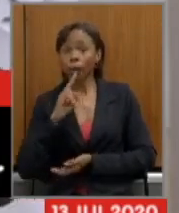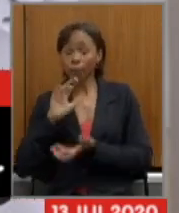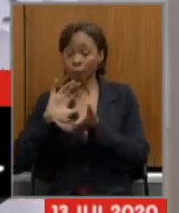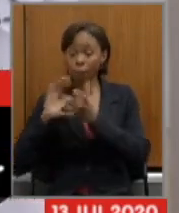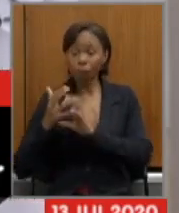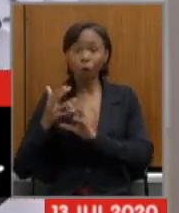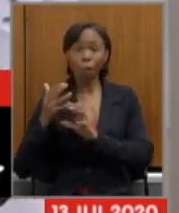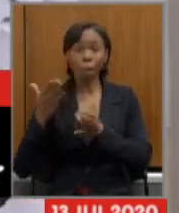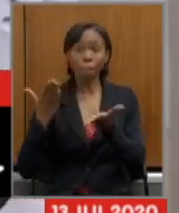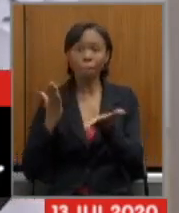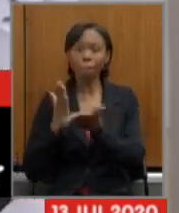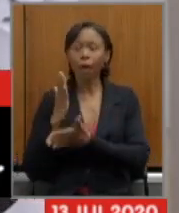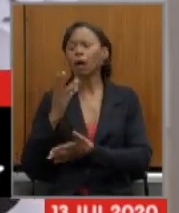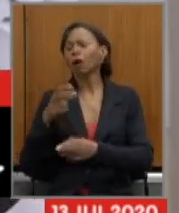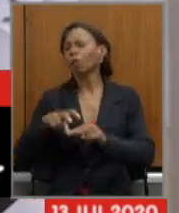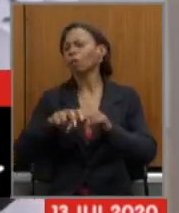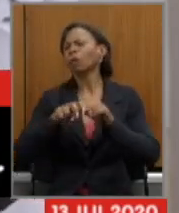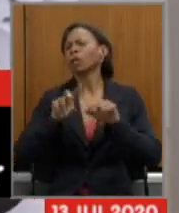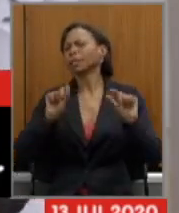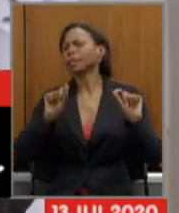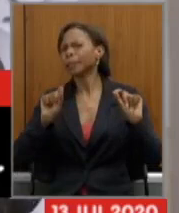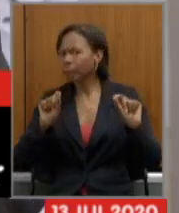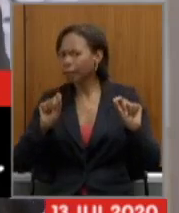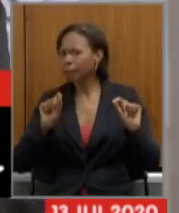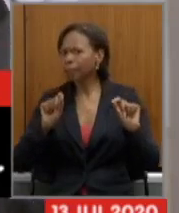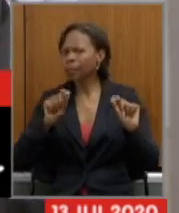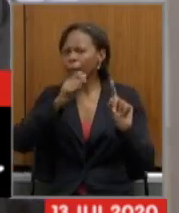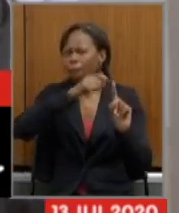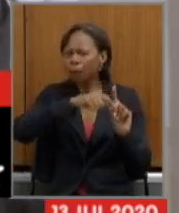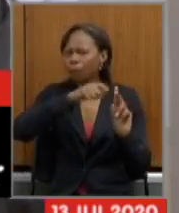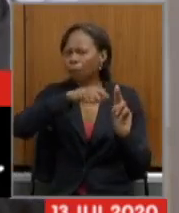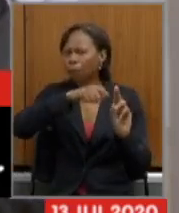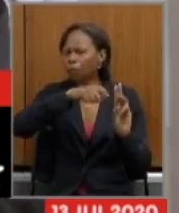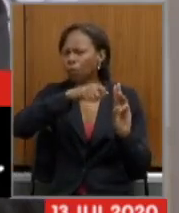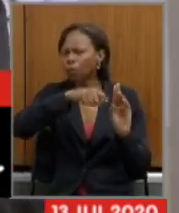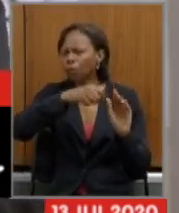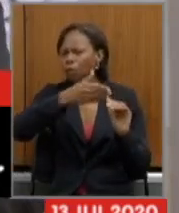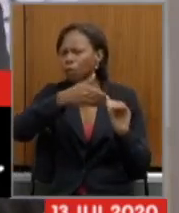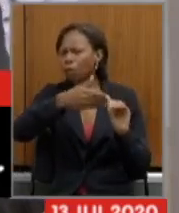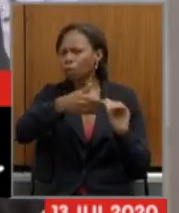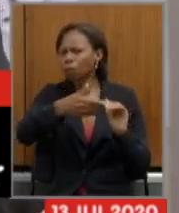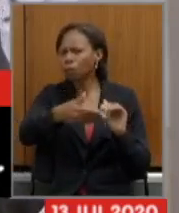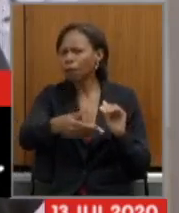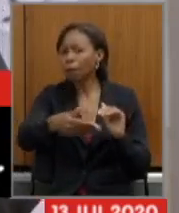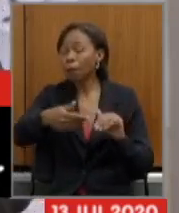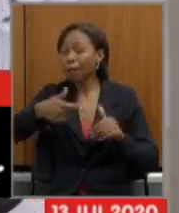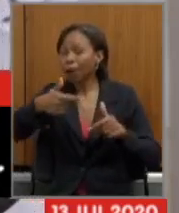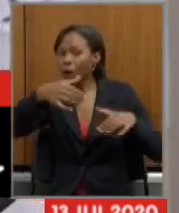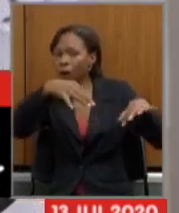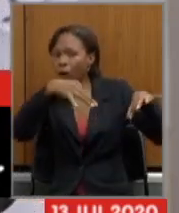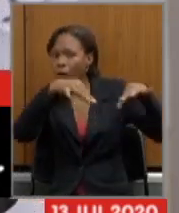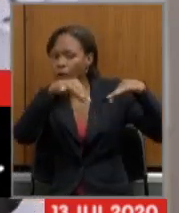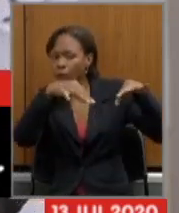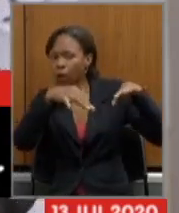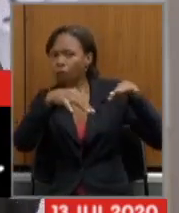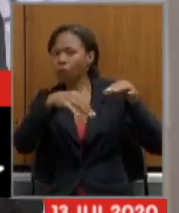se justifica em razão de que a cada mês que passa é mais uma folha que roda com déficit